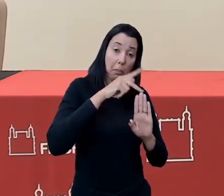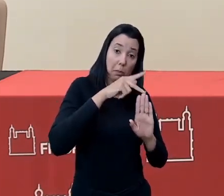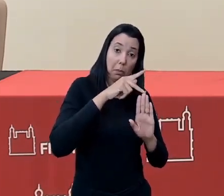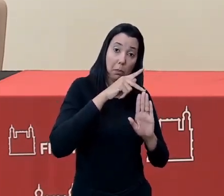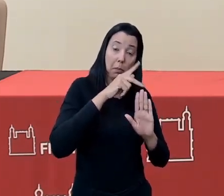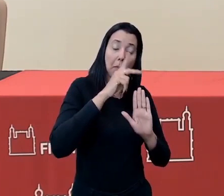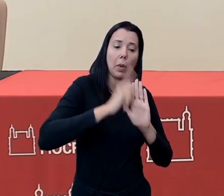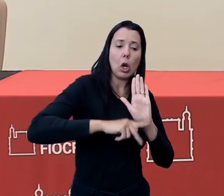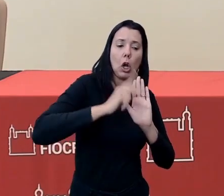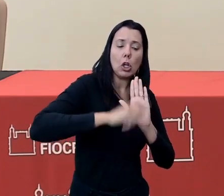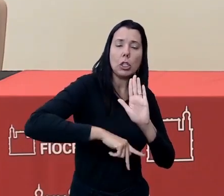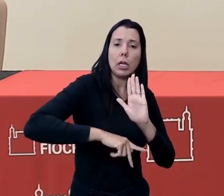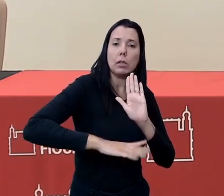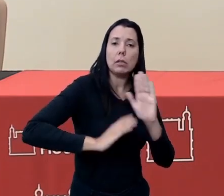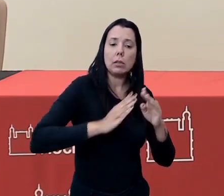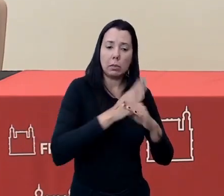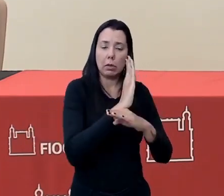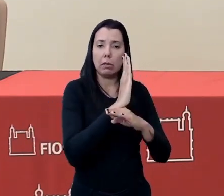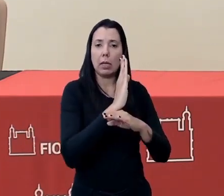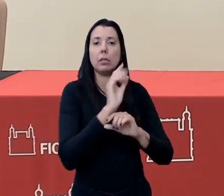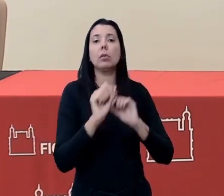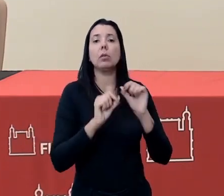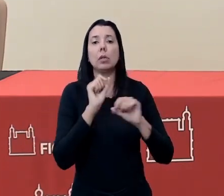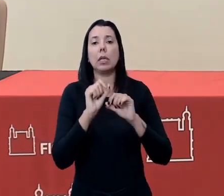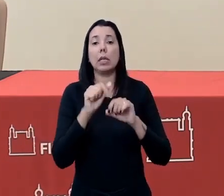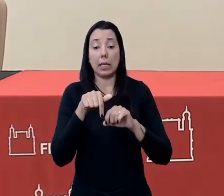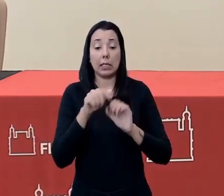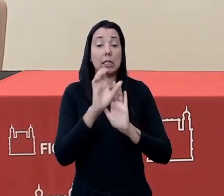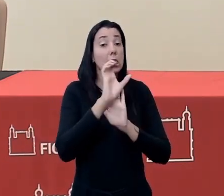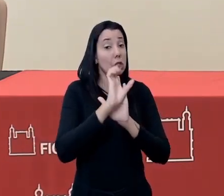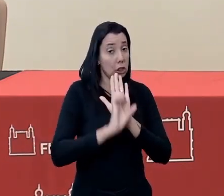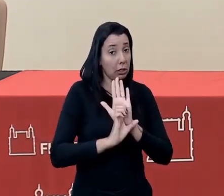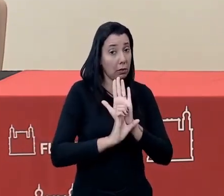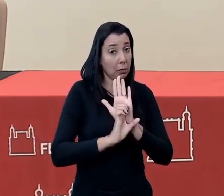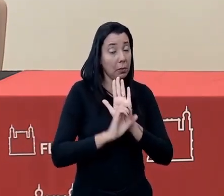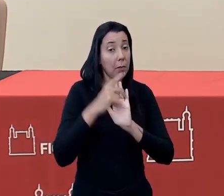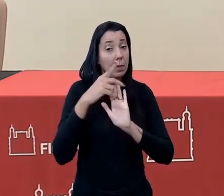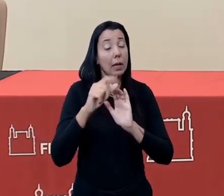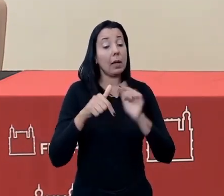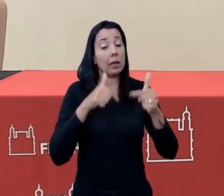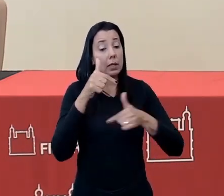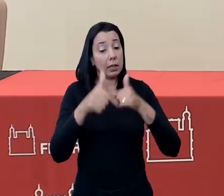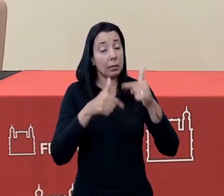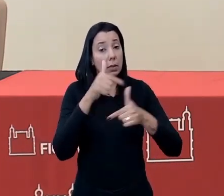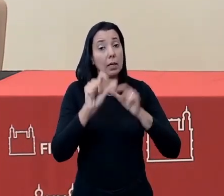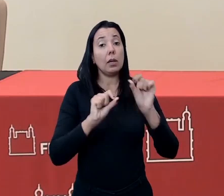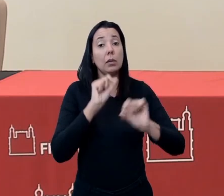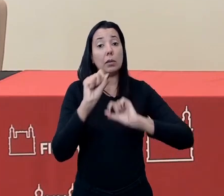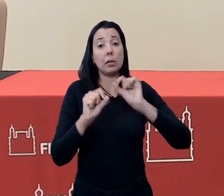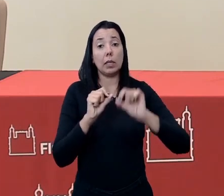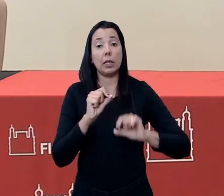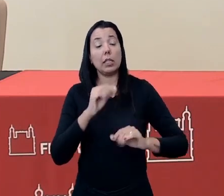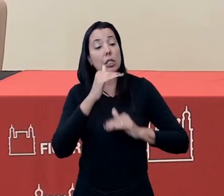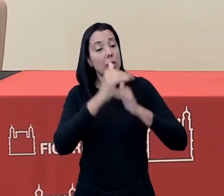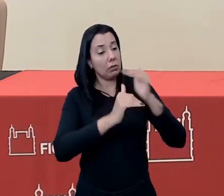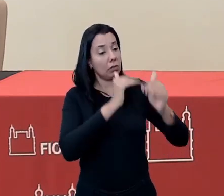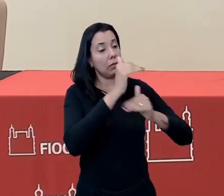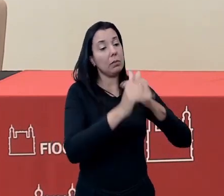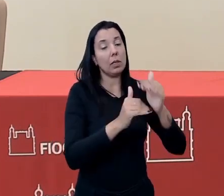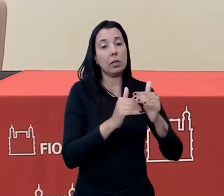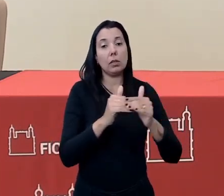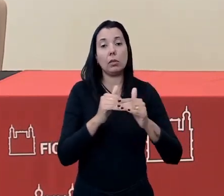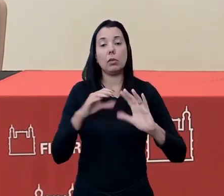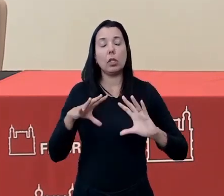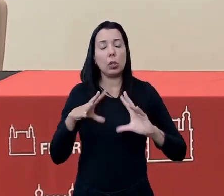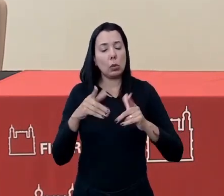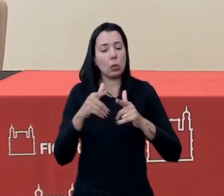aprovados no âmbito desse edital para a atuação, para o desenvolvimento de ações